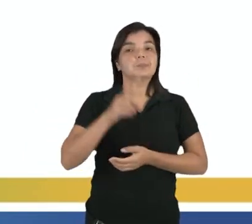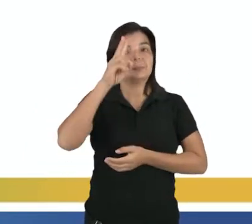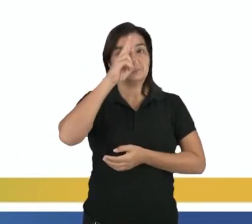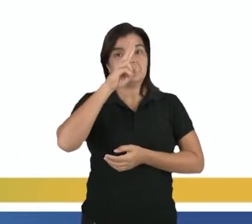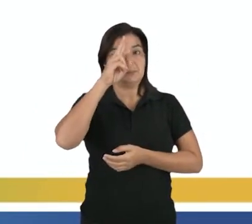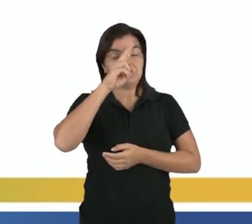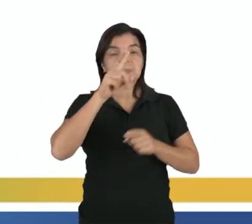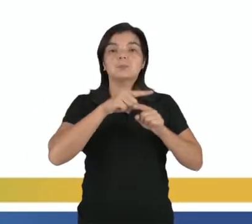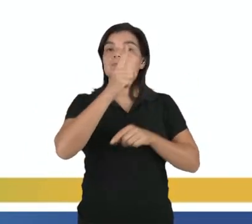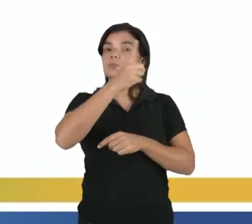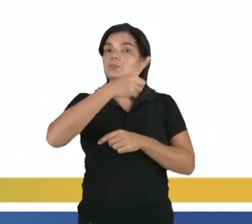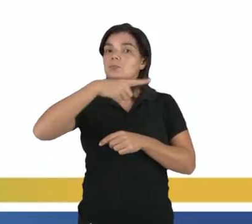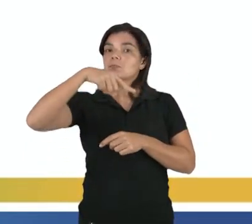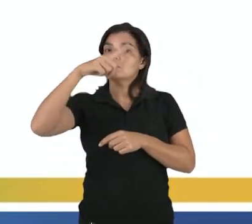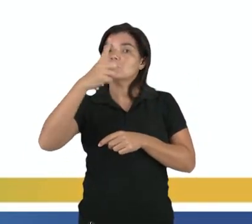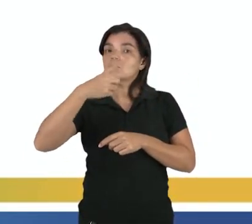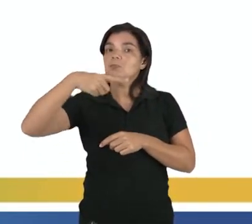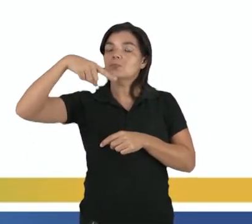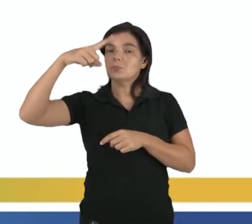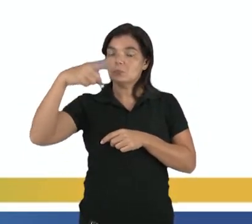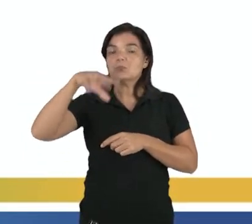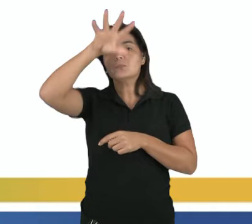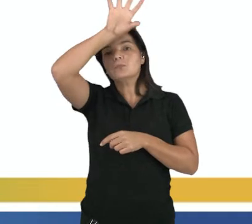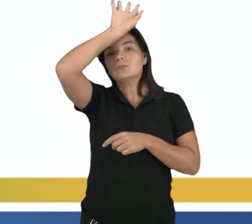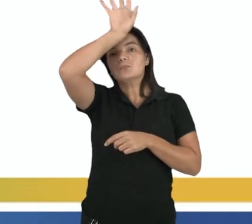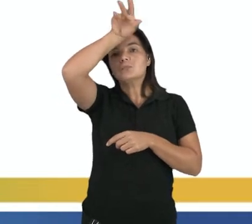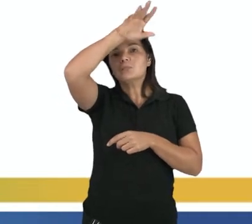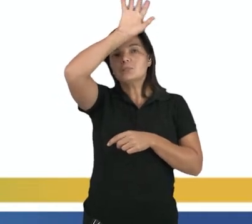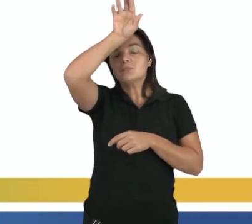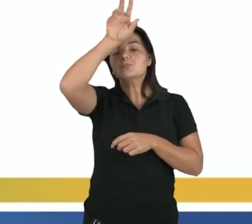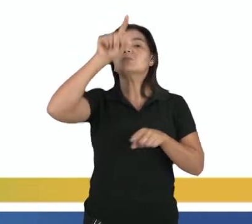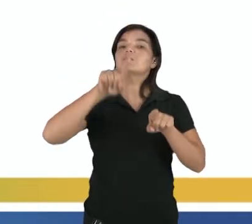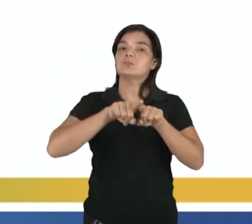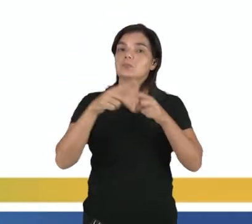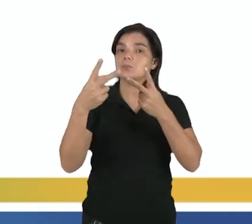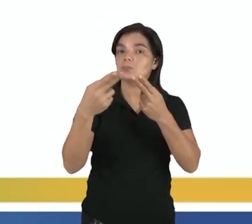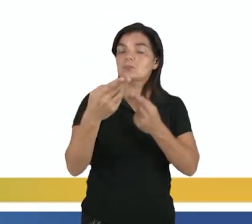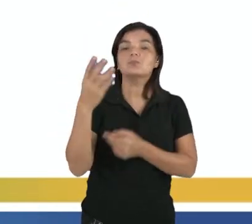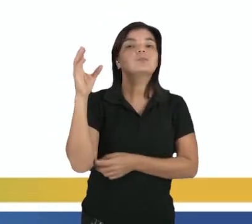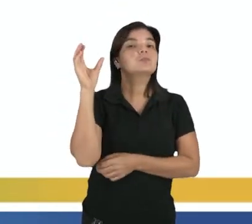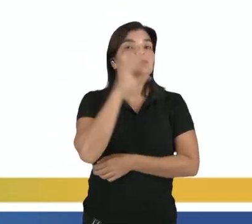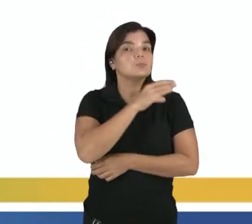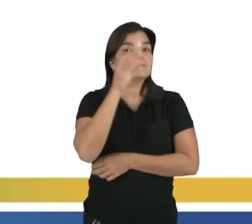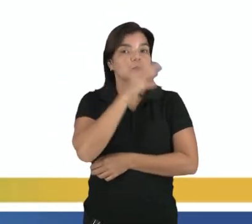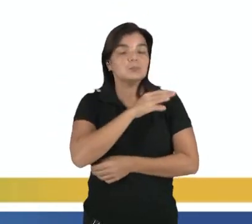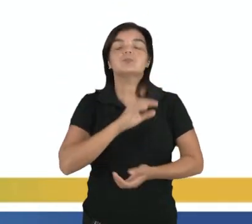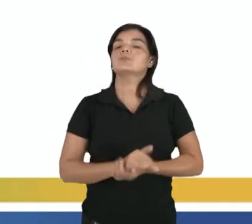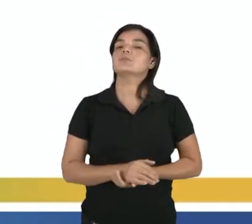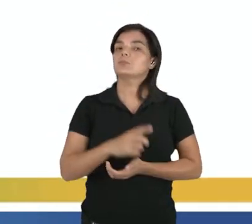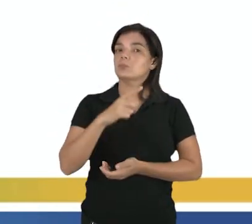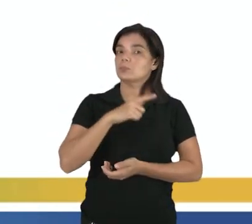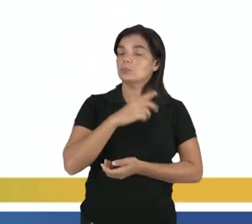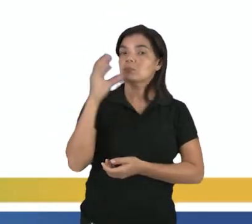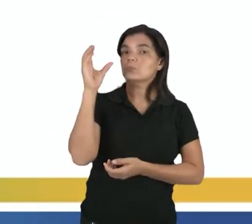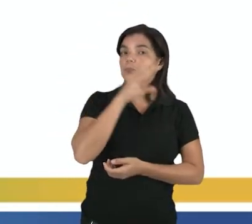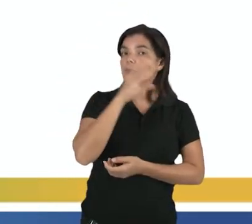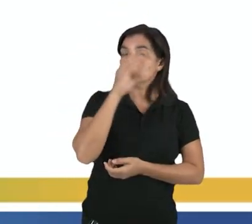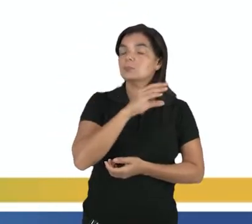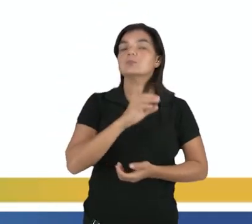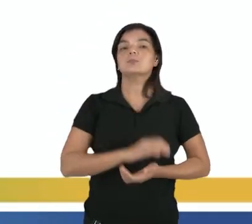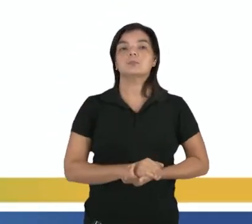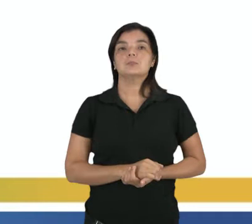Lembrando que essas ondas são emitidas pela ambulância e elas têm a mesma velocidade, tá? Então, para ter a mesma velocidade,